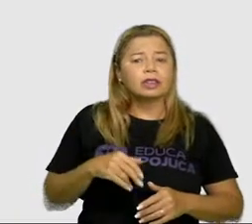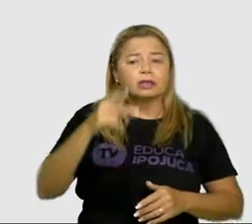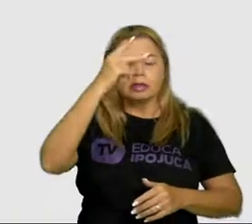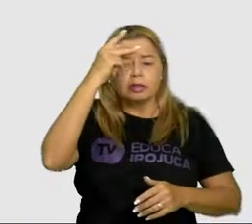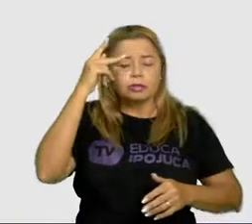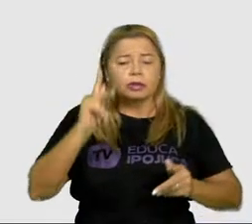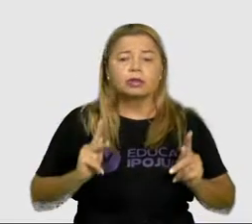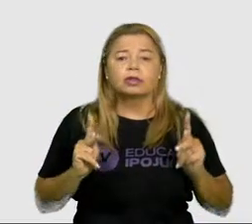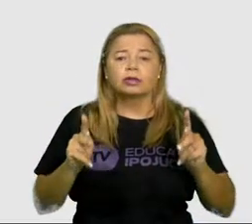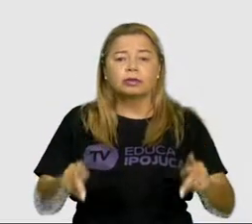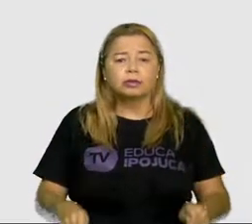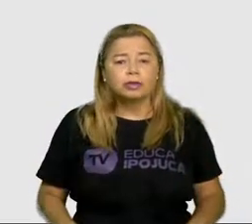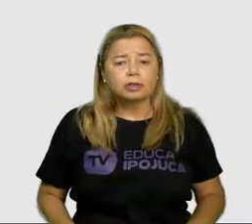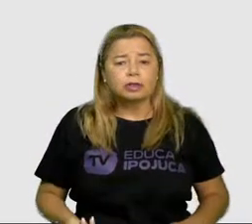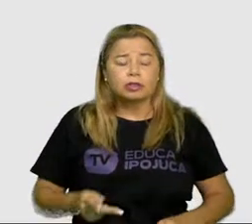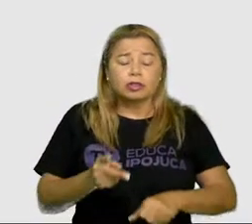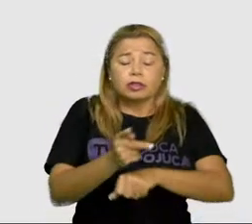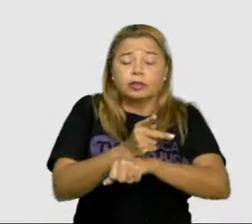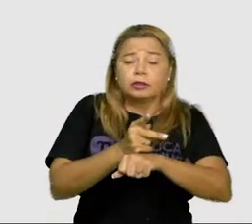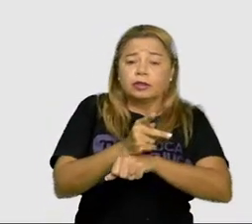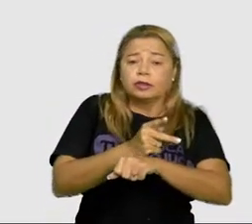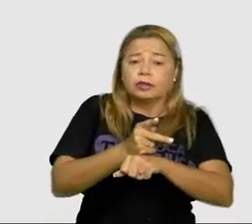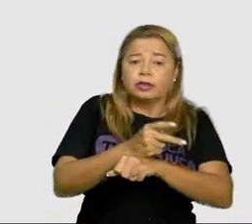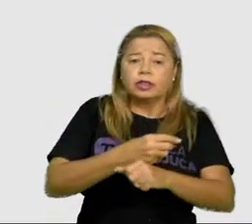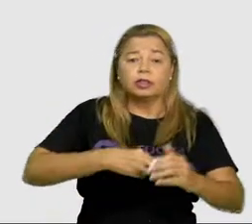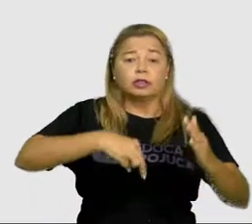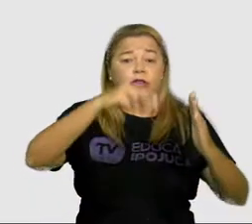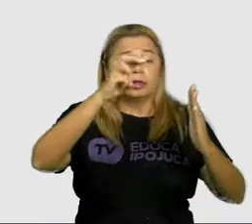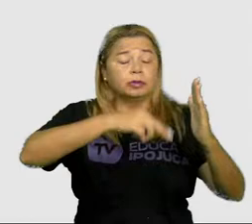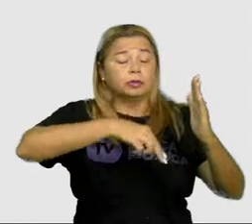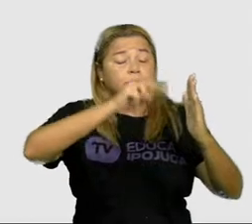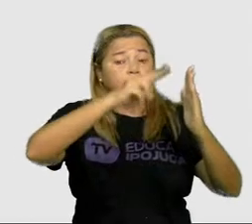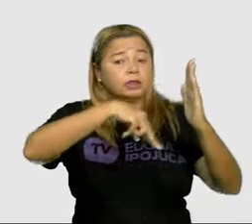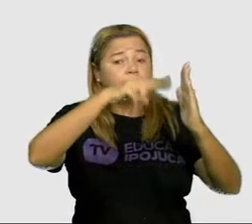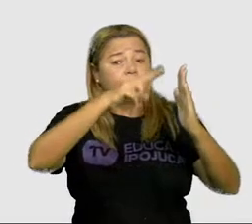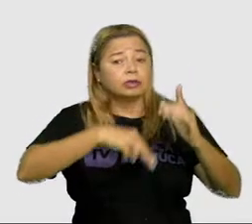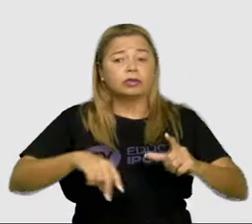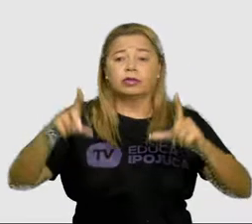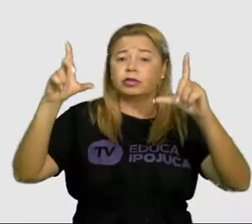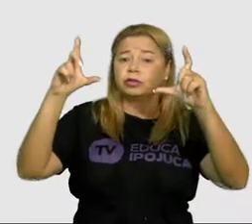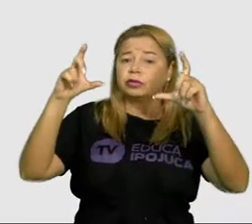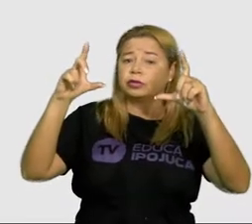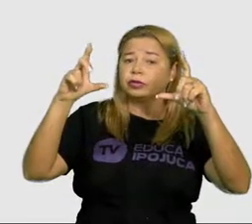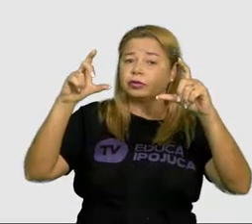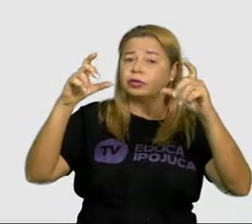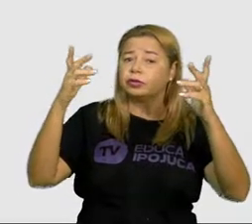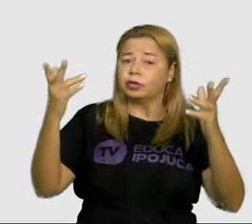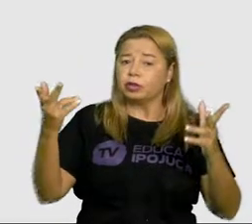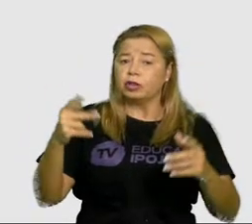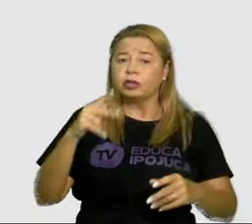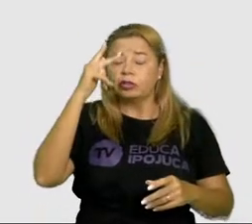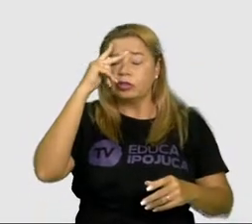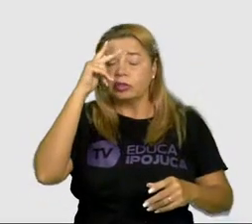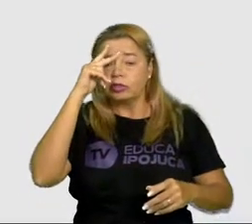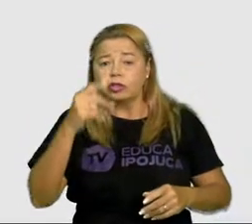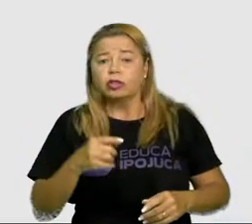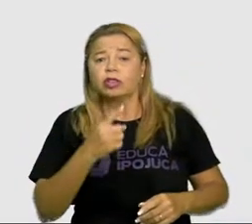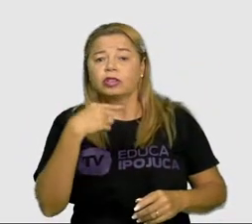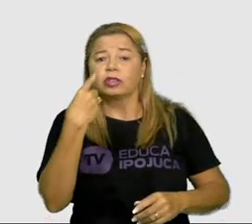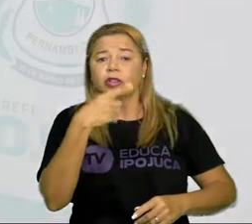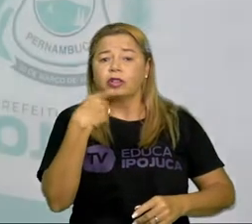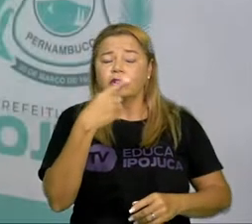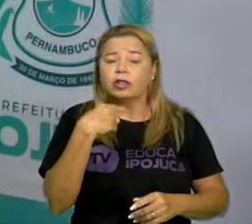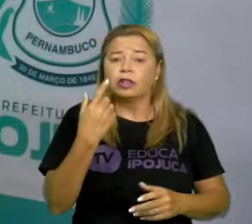esculturas, pinturas, construções, fotos, histórias, orais, etc.